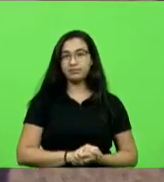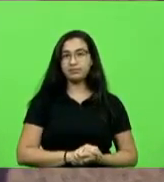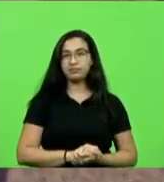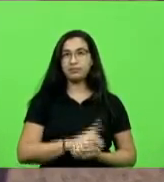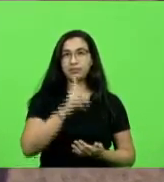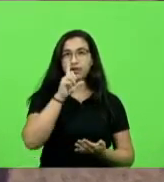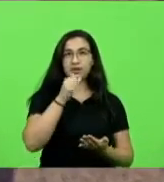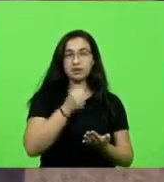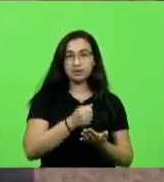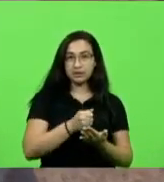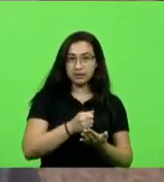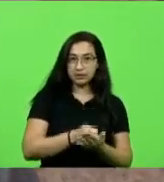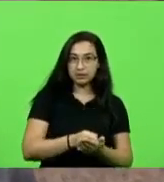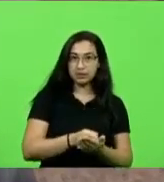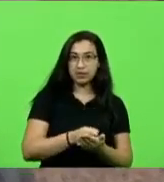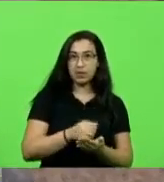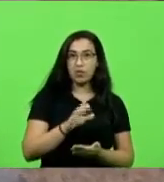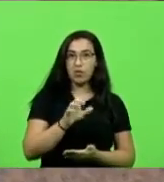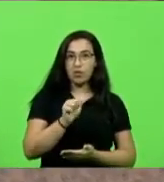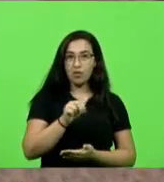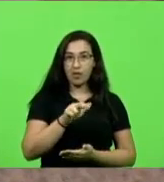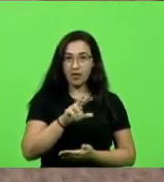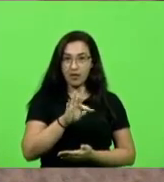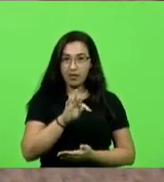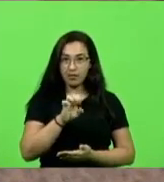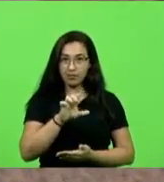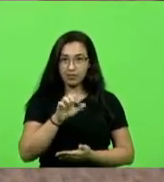anexadas a esses mandados de prisão.